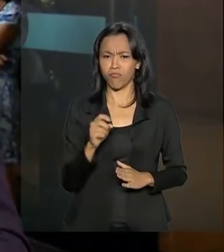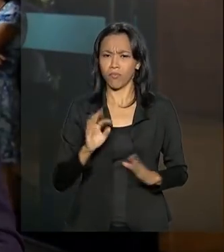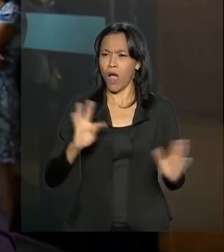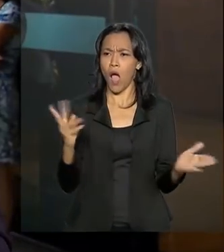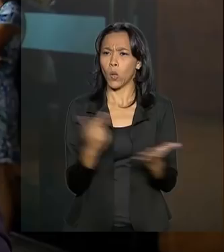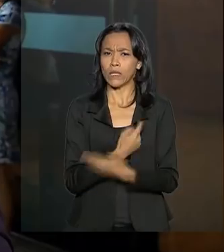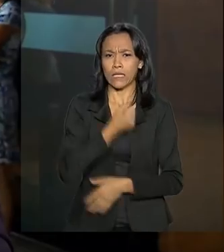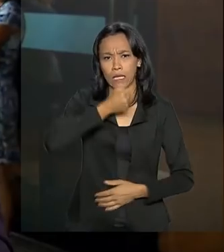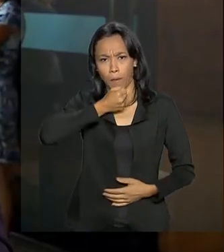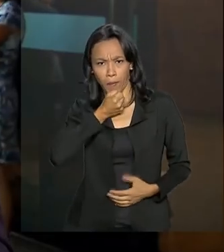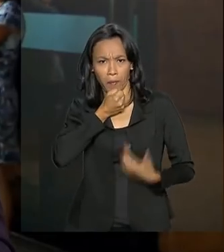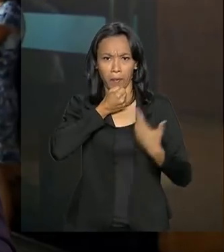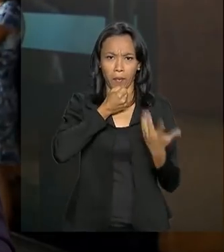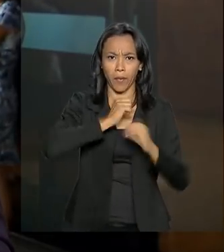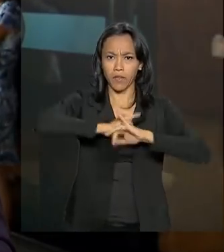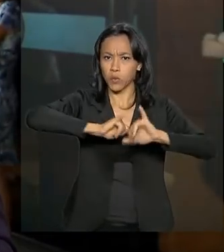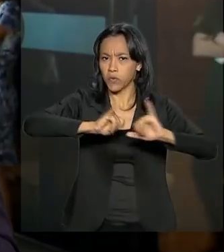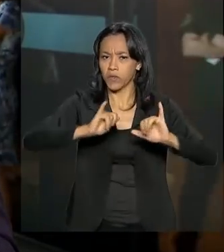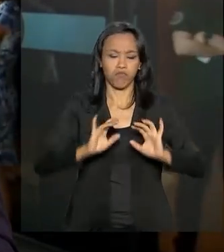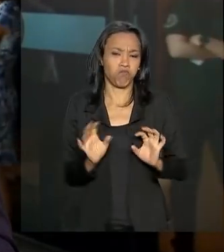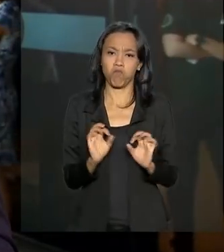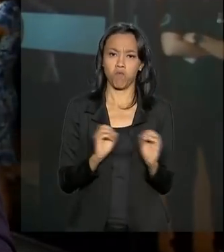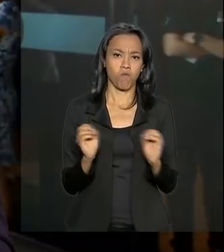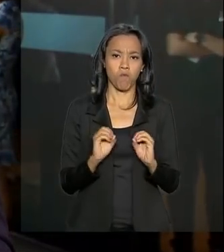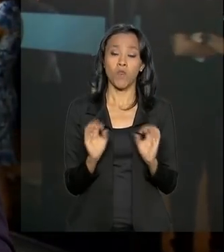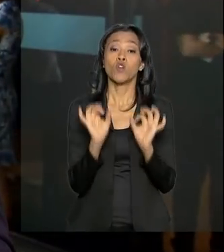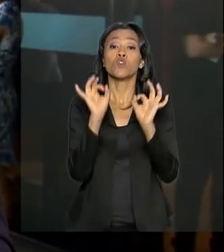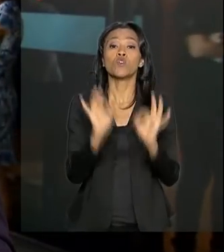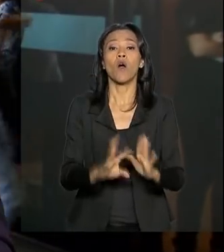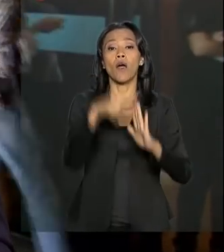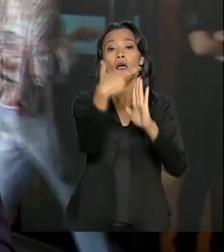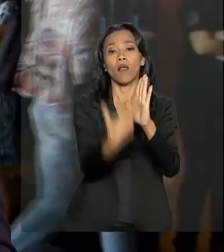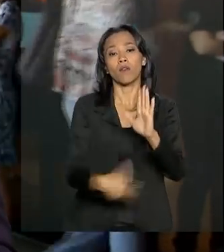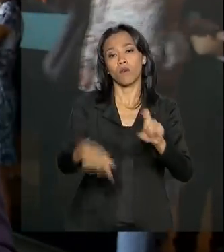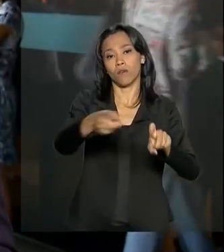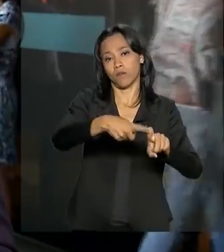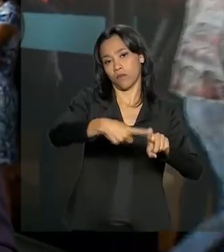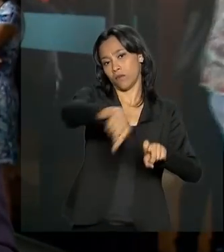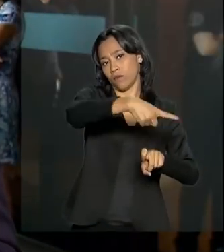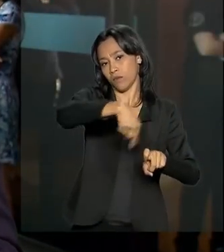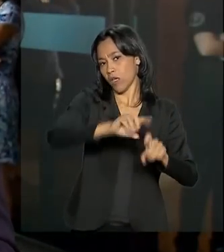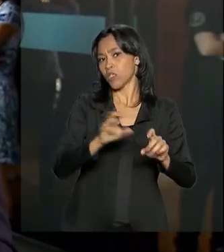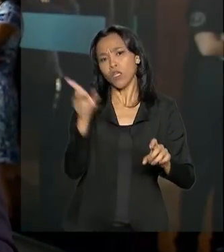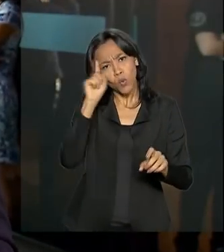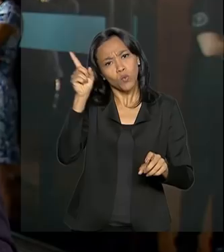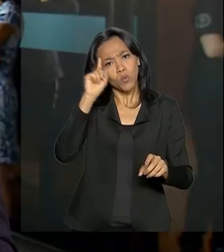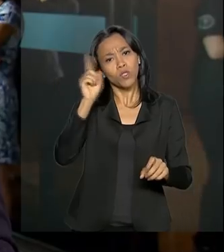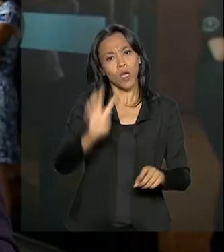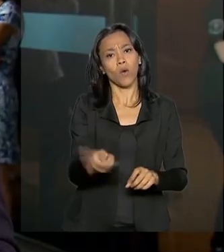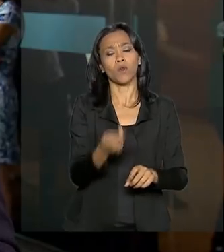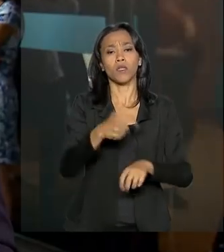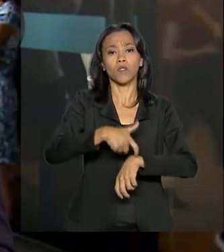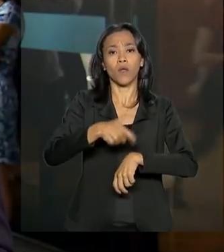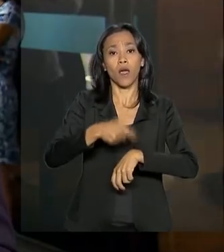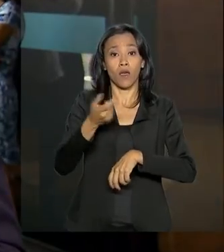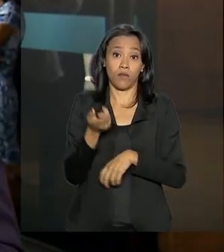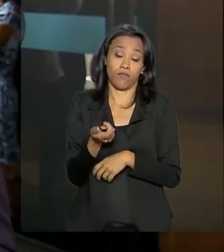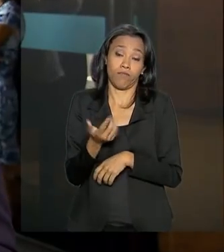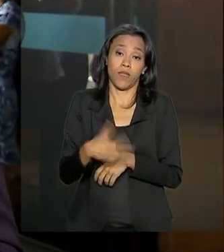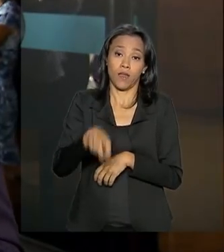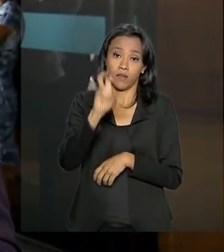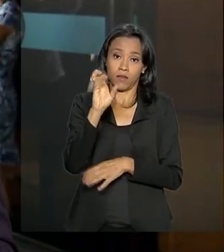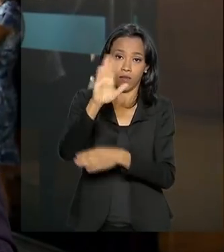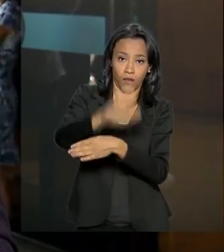mais entrevistas coletivas E sim apenas a divulgação de boletins Como tem acontecido todos os dias, por volta de 17 horas